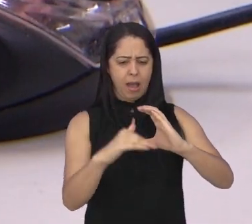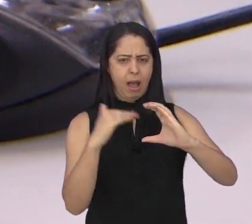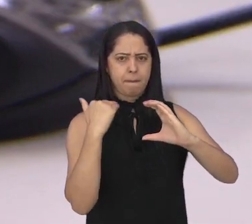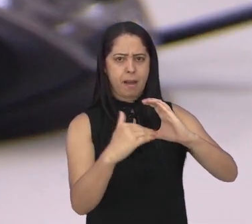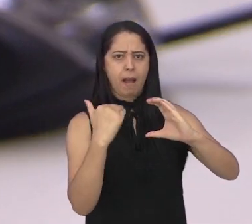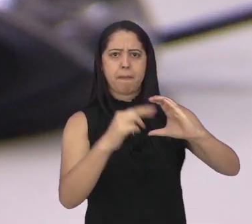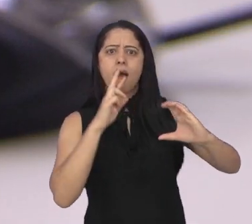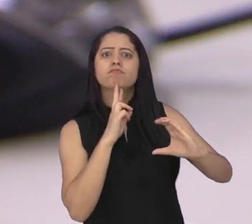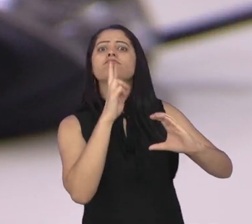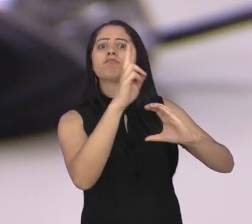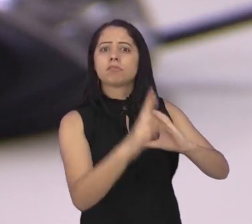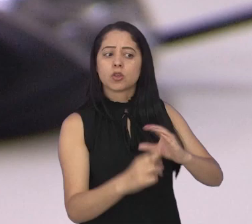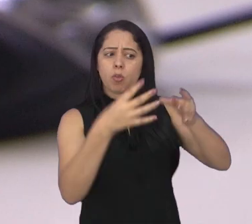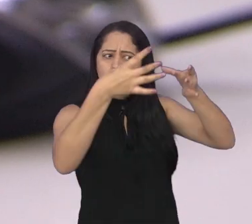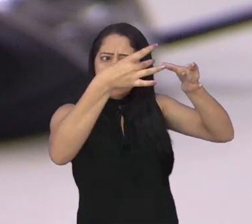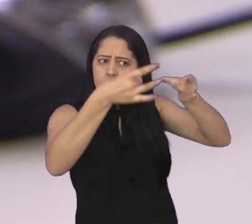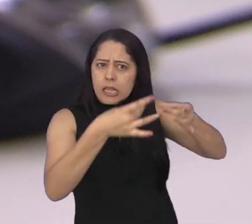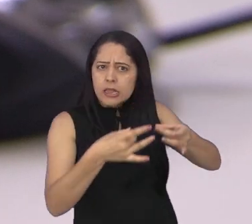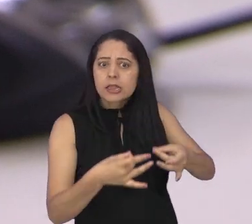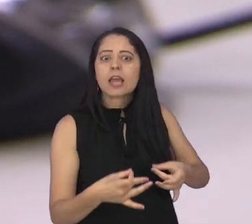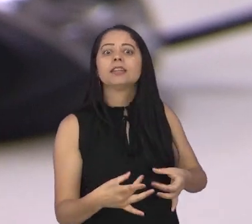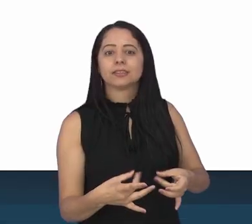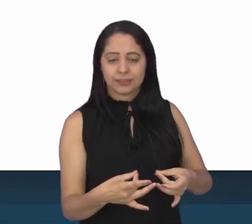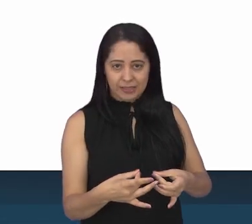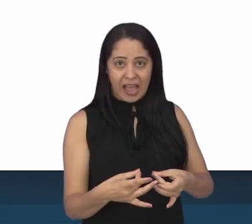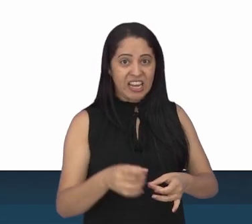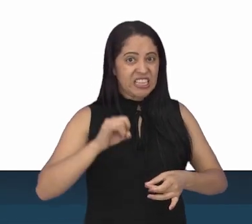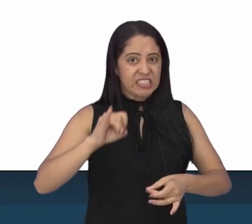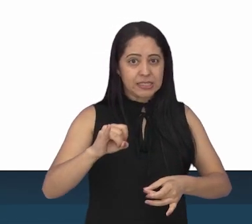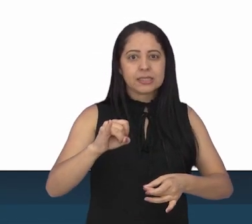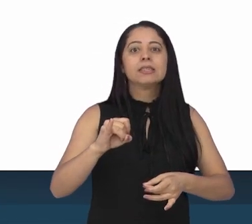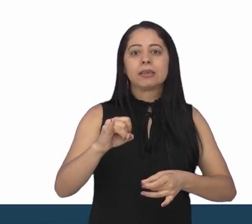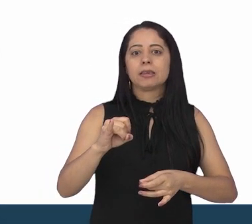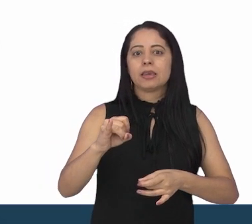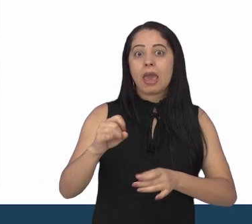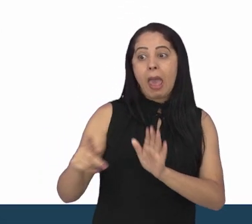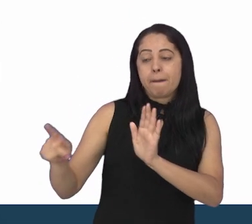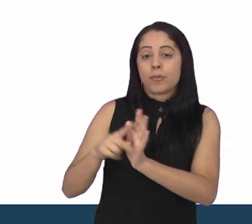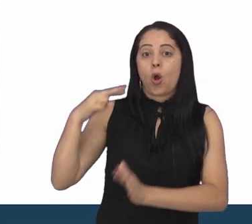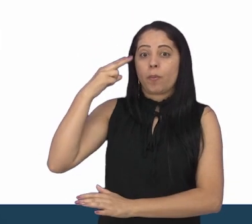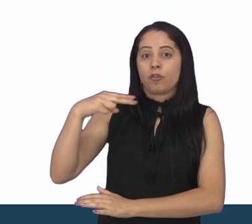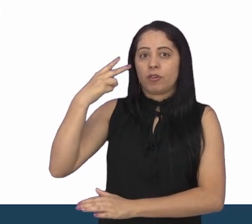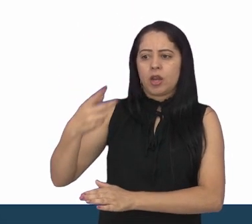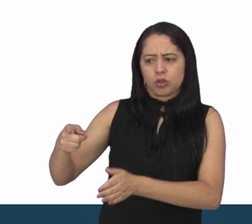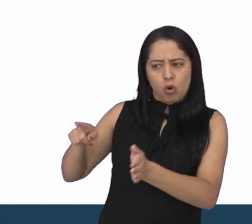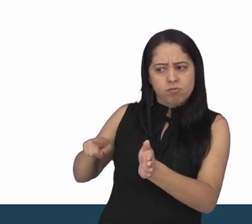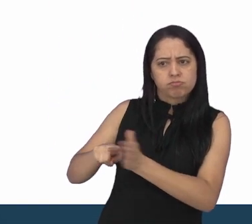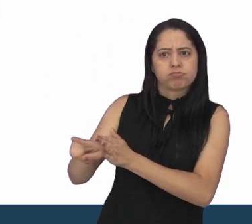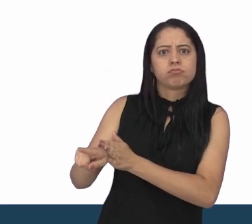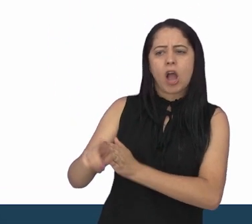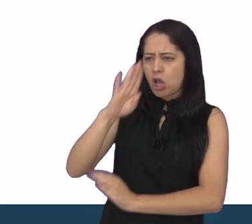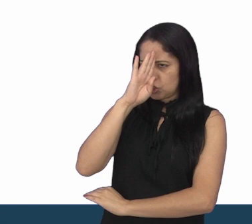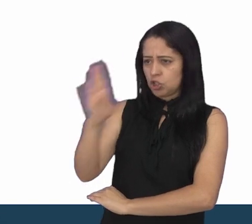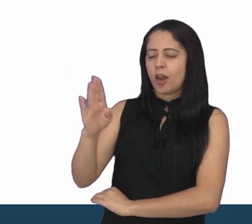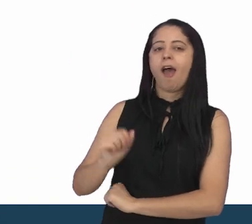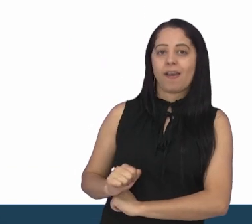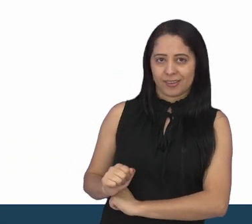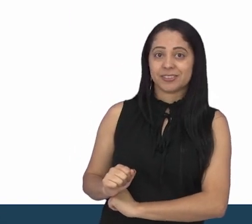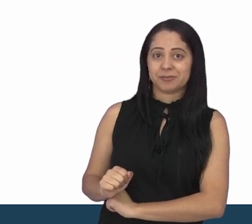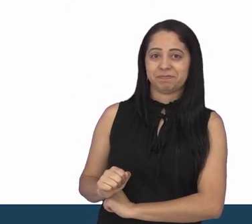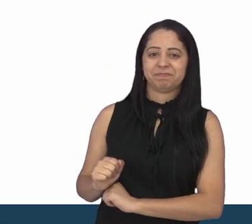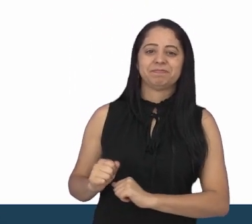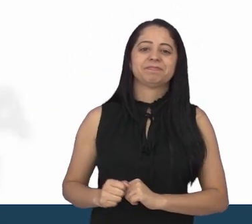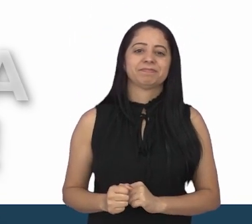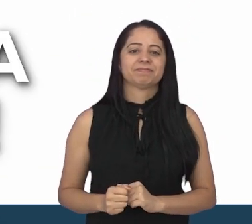todas as perguntas, e quando a mensagem é dirigida a algum vereador, o questionamento é transmitido ao respectivo